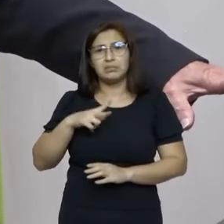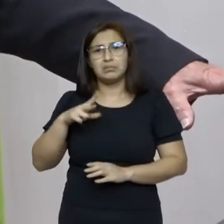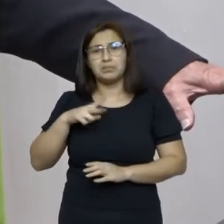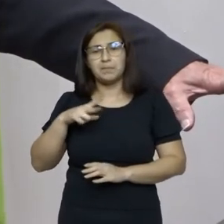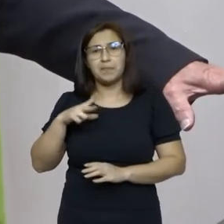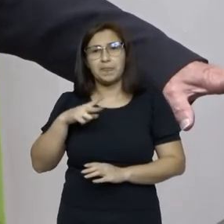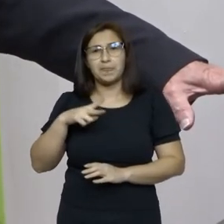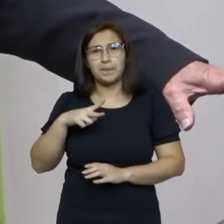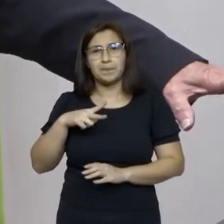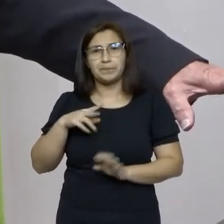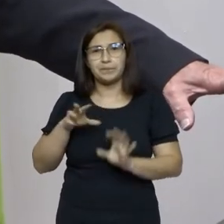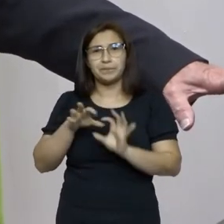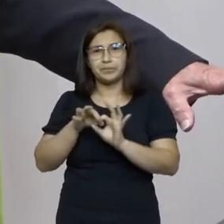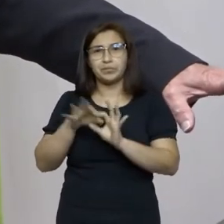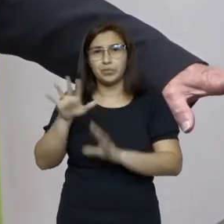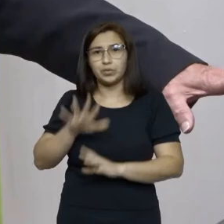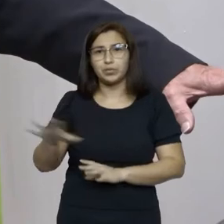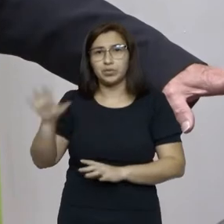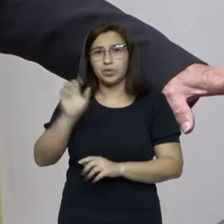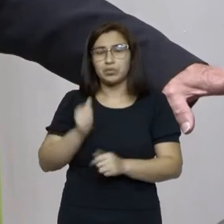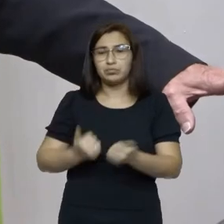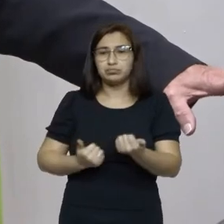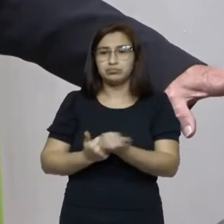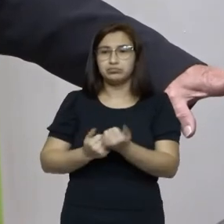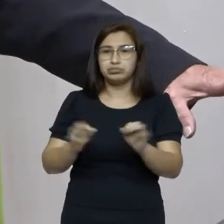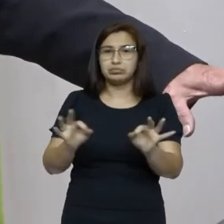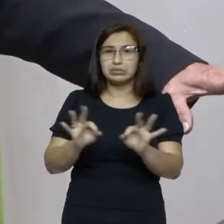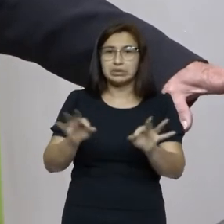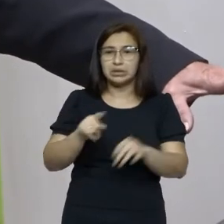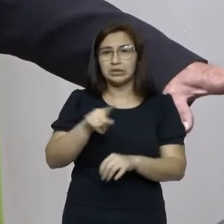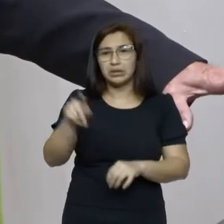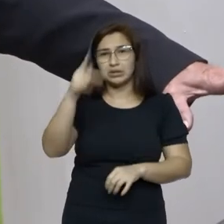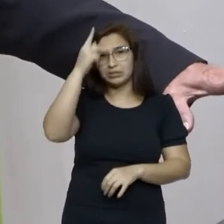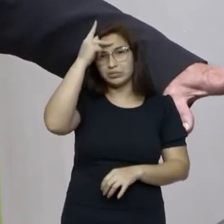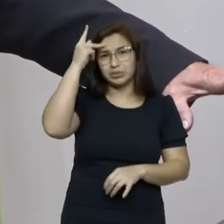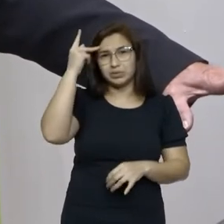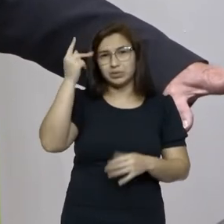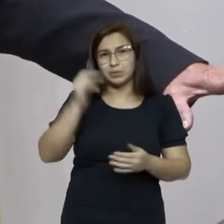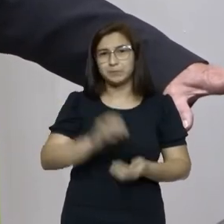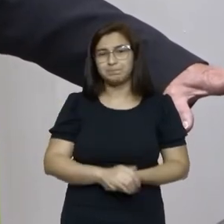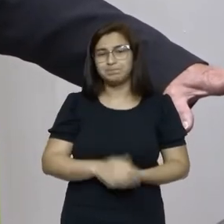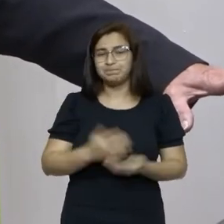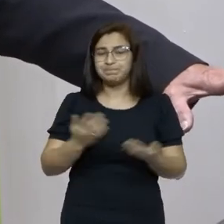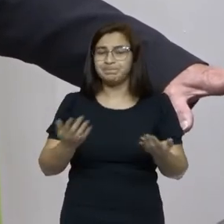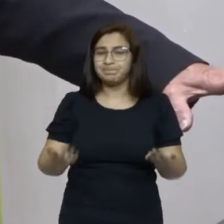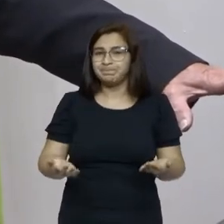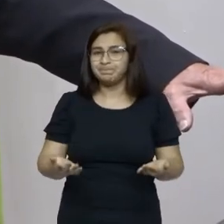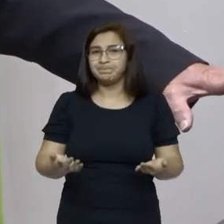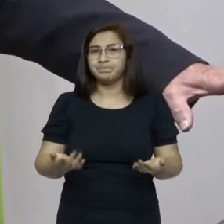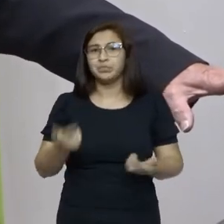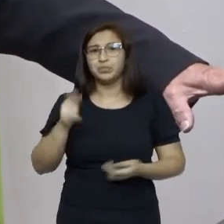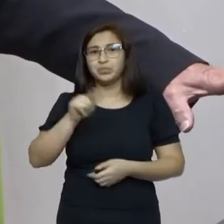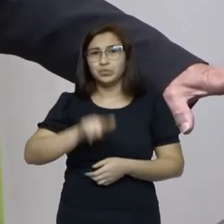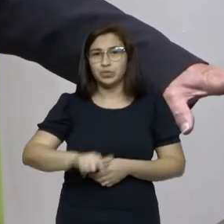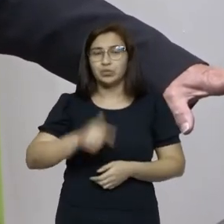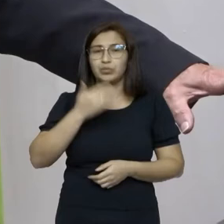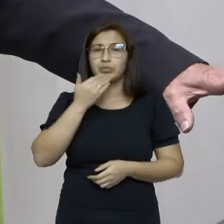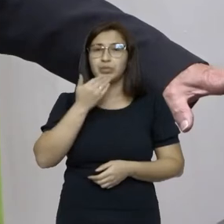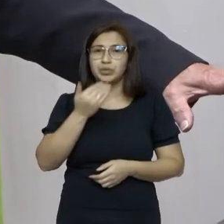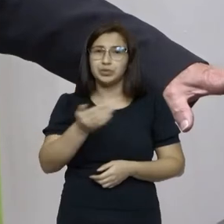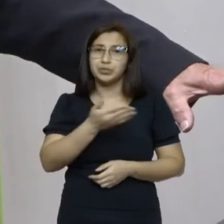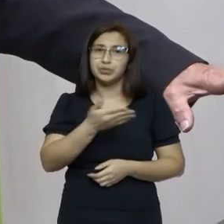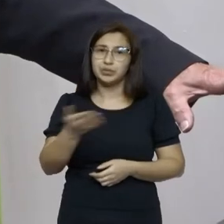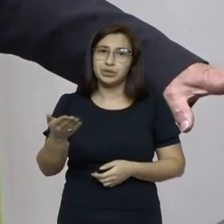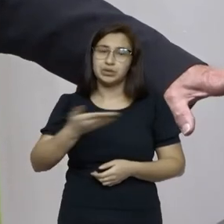repassa nada de ajuda de apoio aquelas pessoas são meus manifestos retorno o pedido a todos os nossos